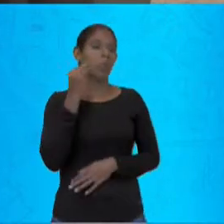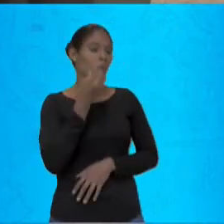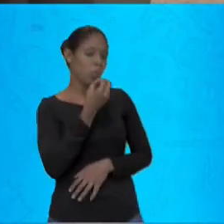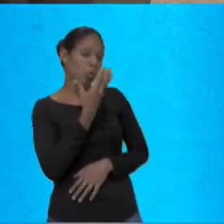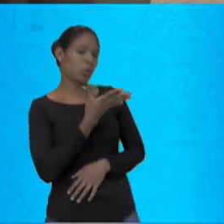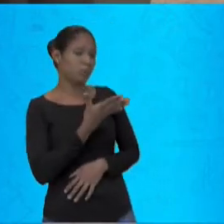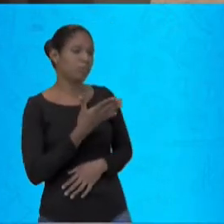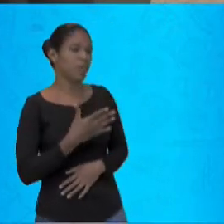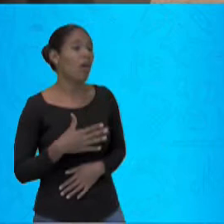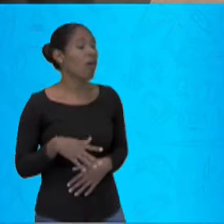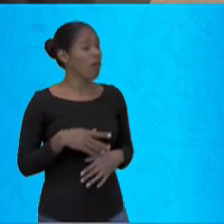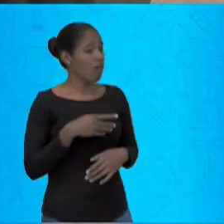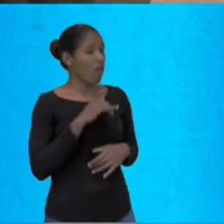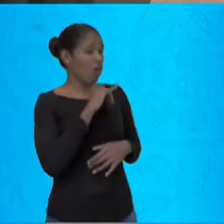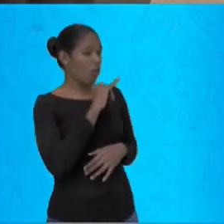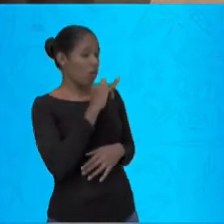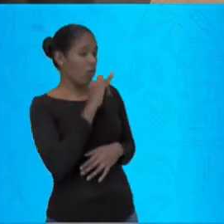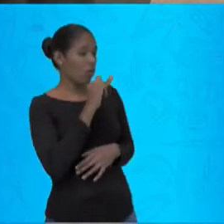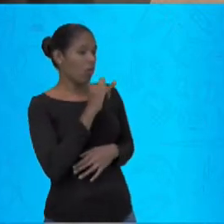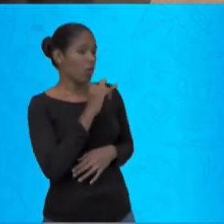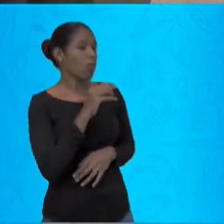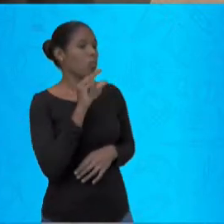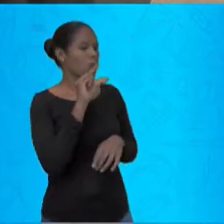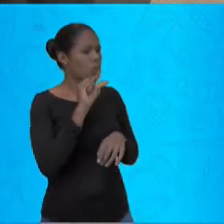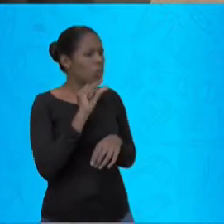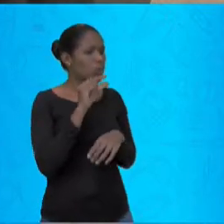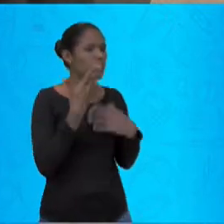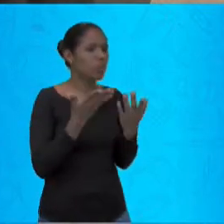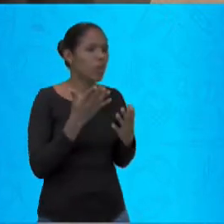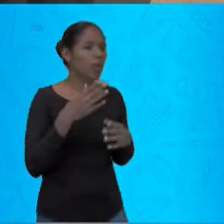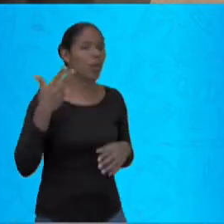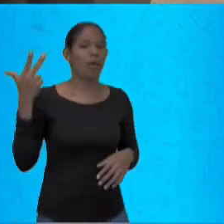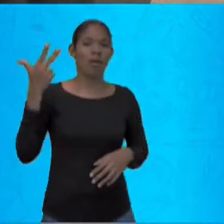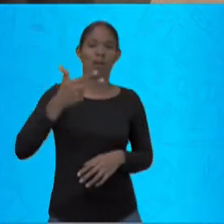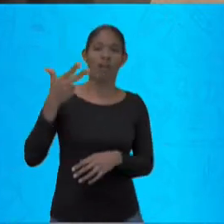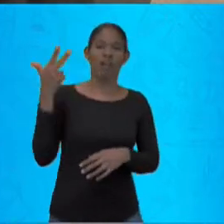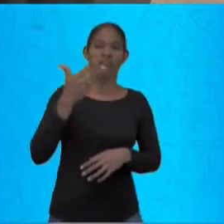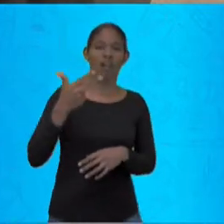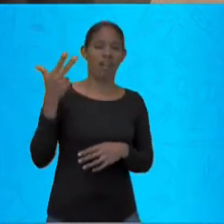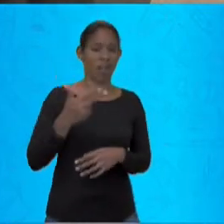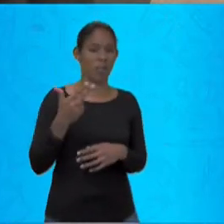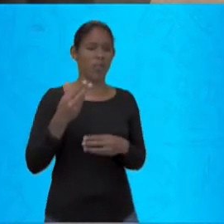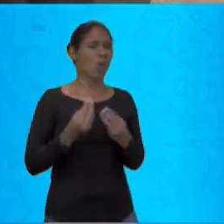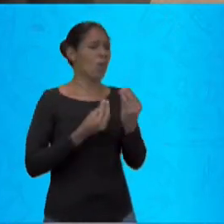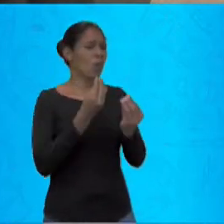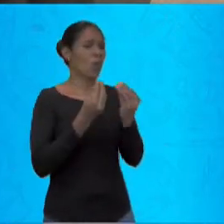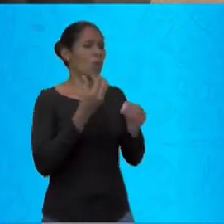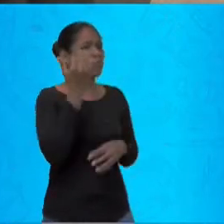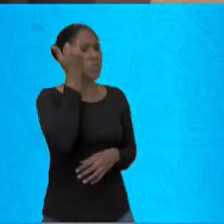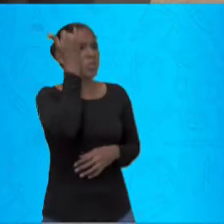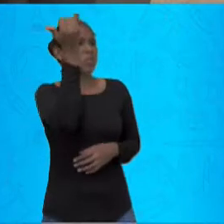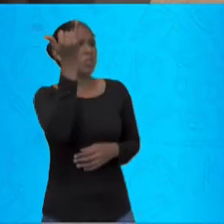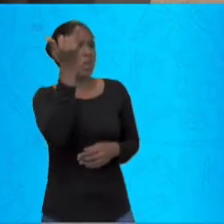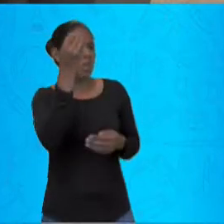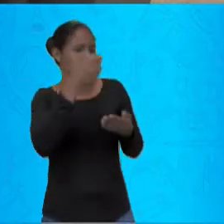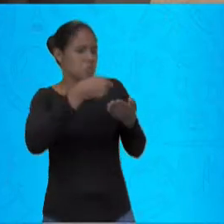E aí, como que surgiu a ideia de compor o rap? Bem, a ideia surgiu da